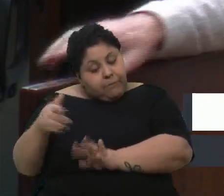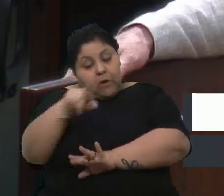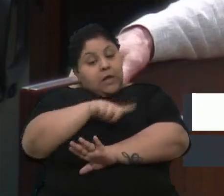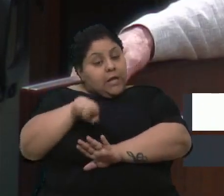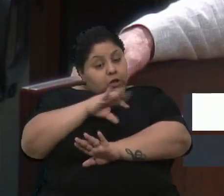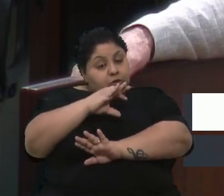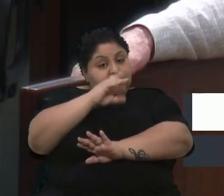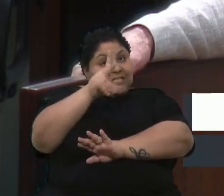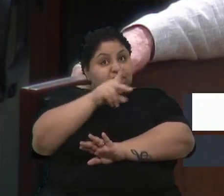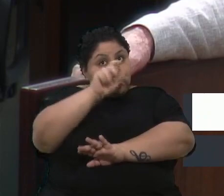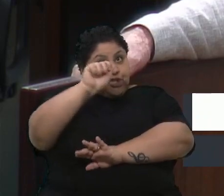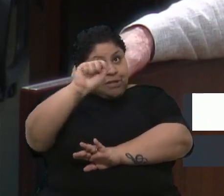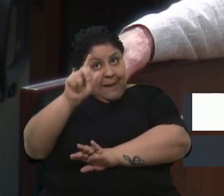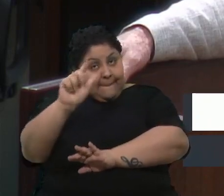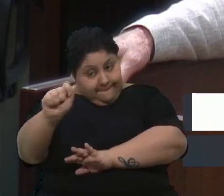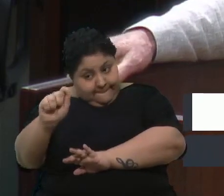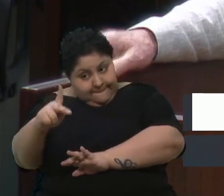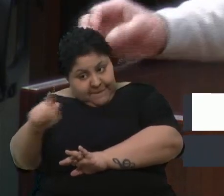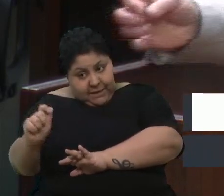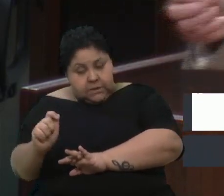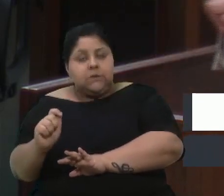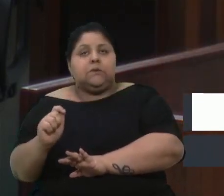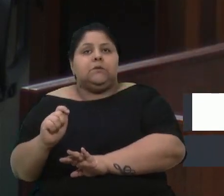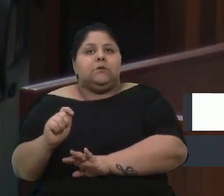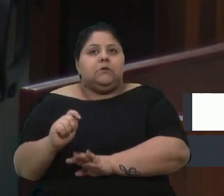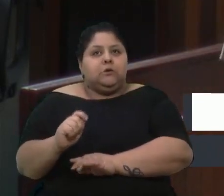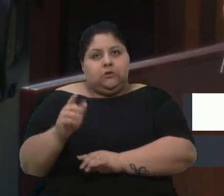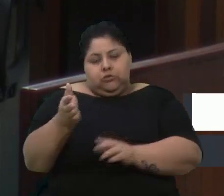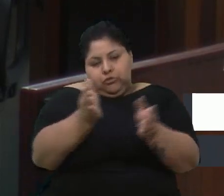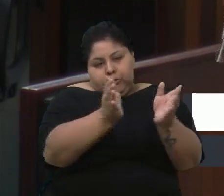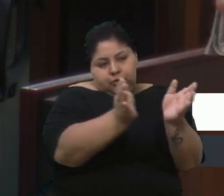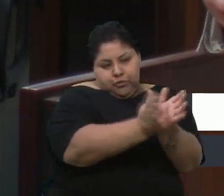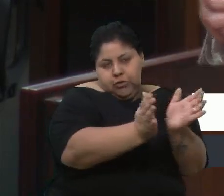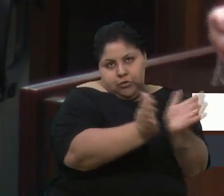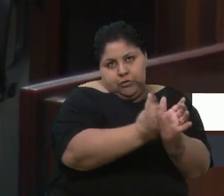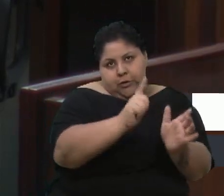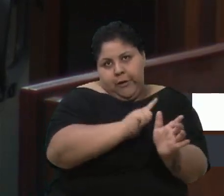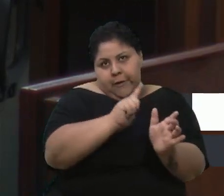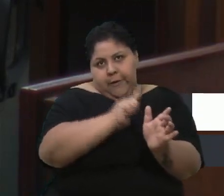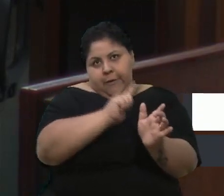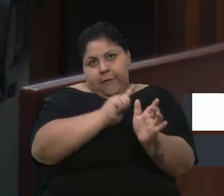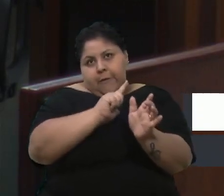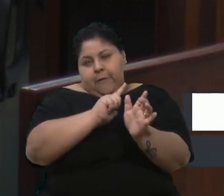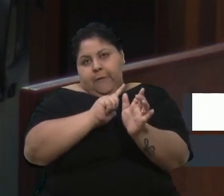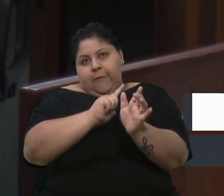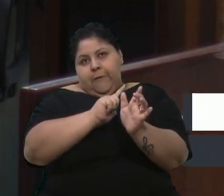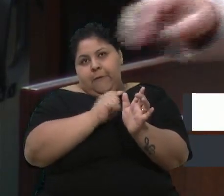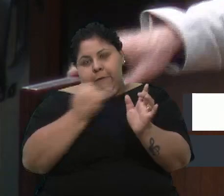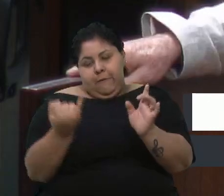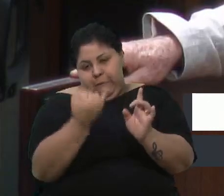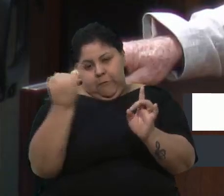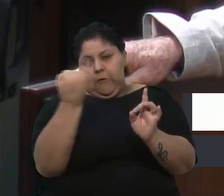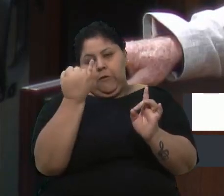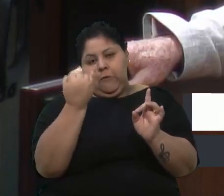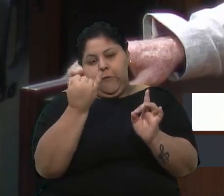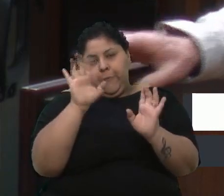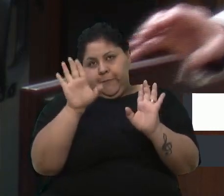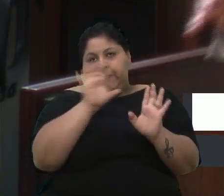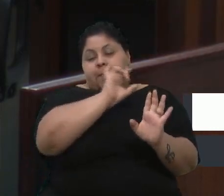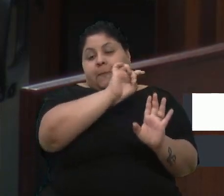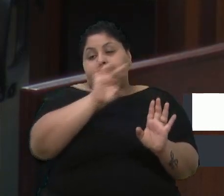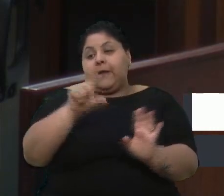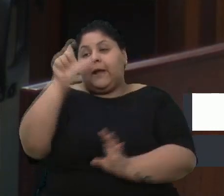ela tem um pré-requisito importante. Os componentes, eles